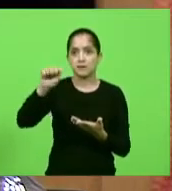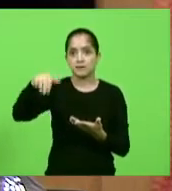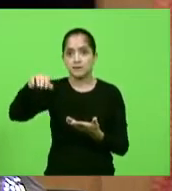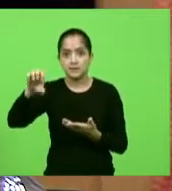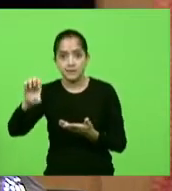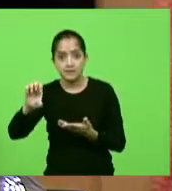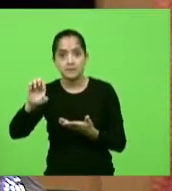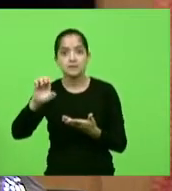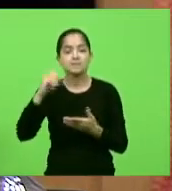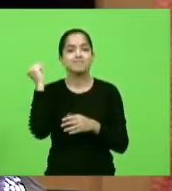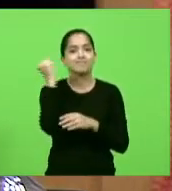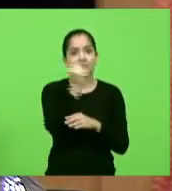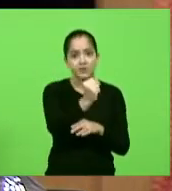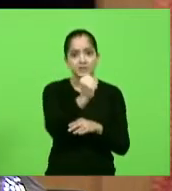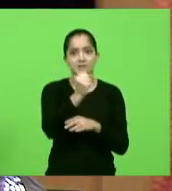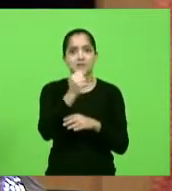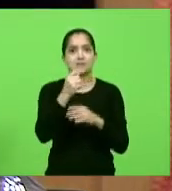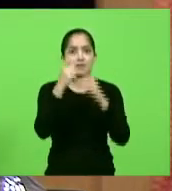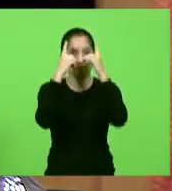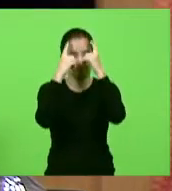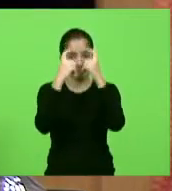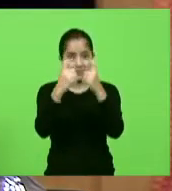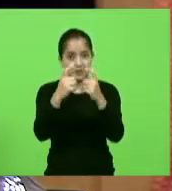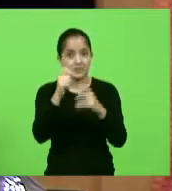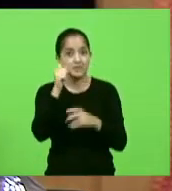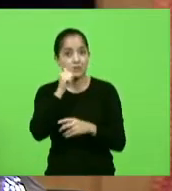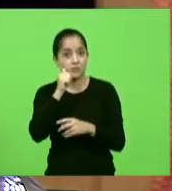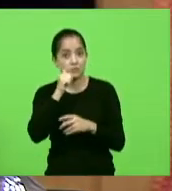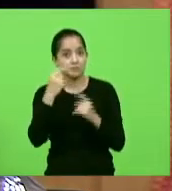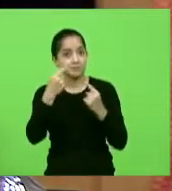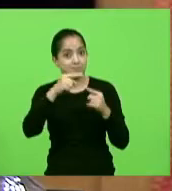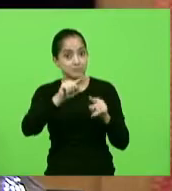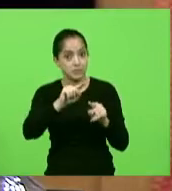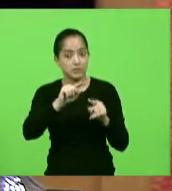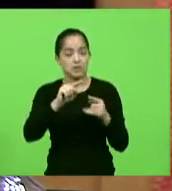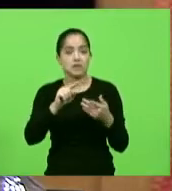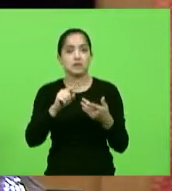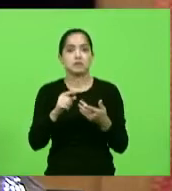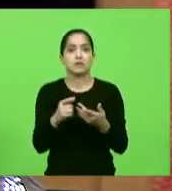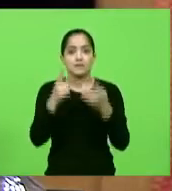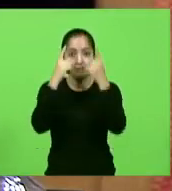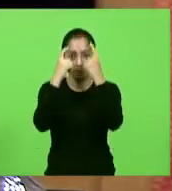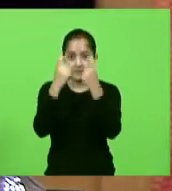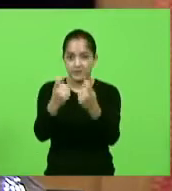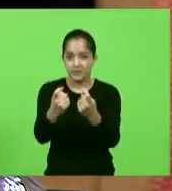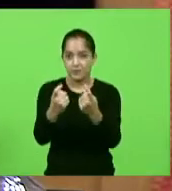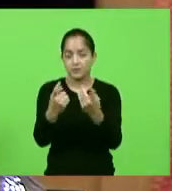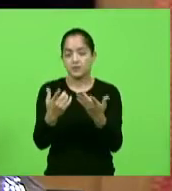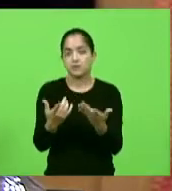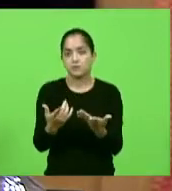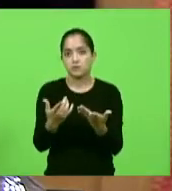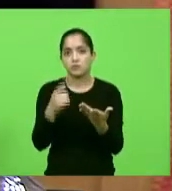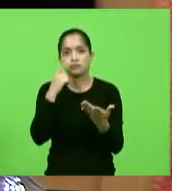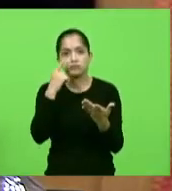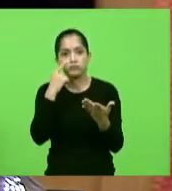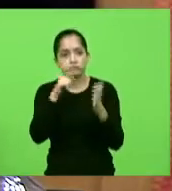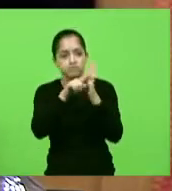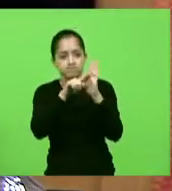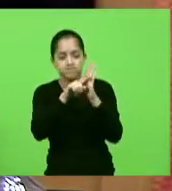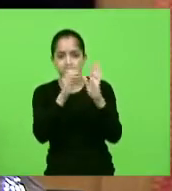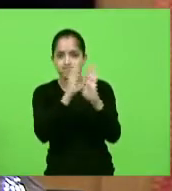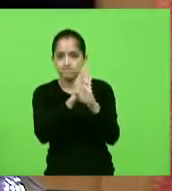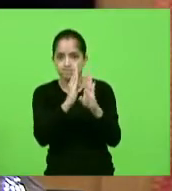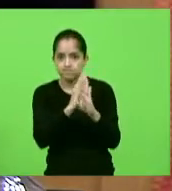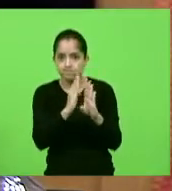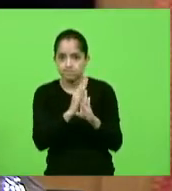contra as mulheres, um crime violento, segundo apurado pela polícia